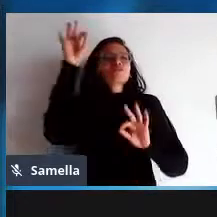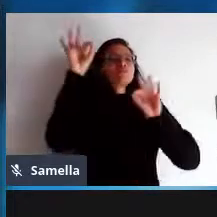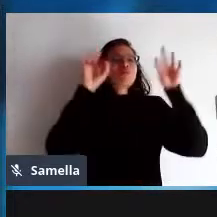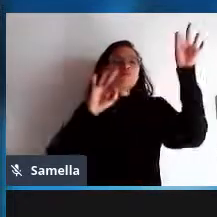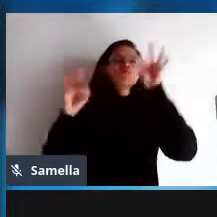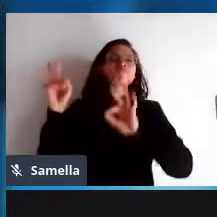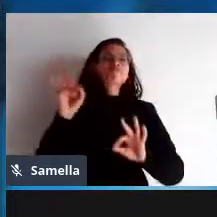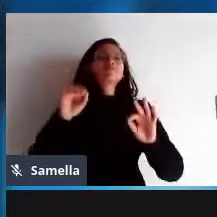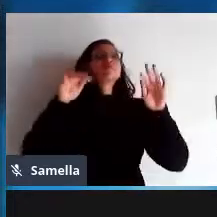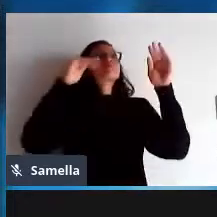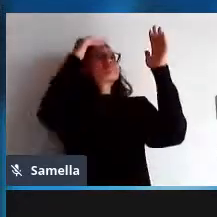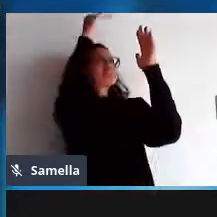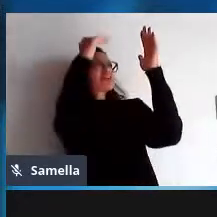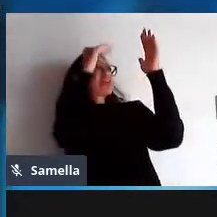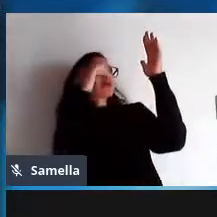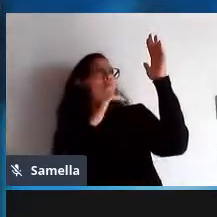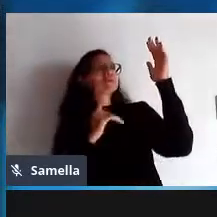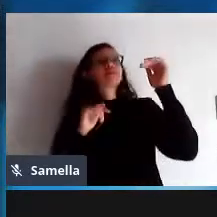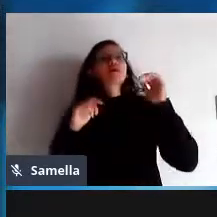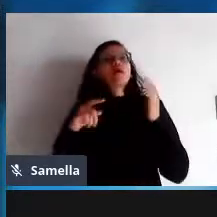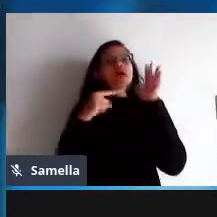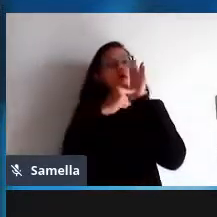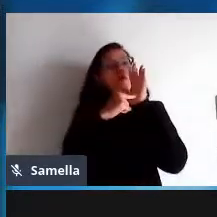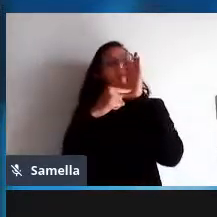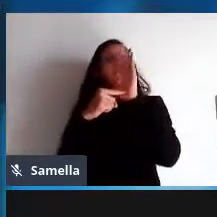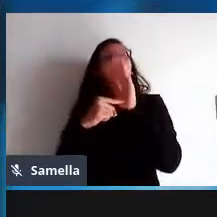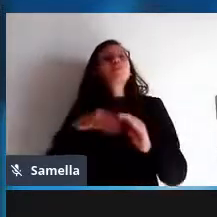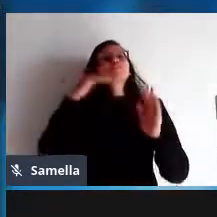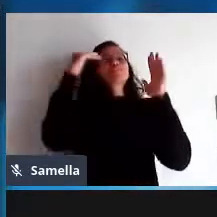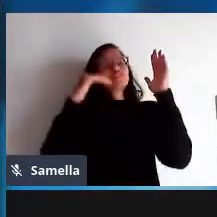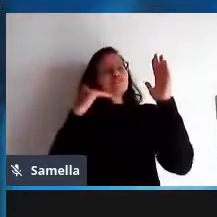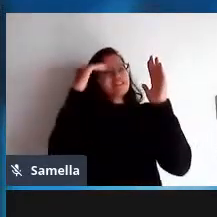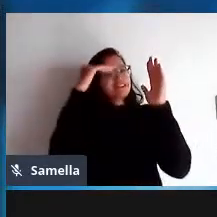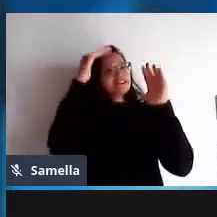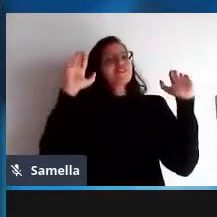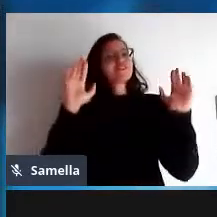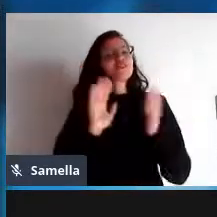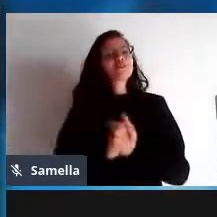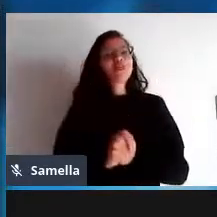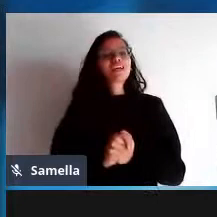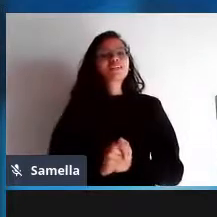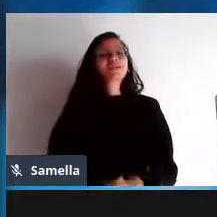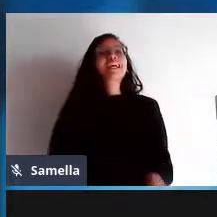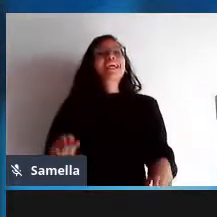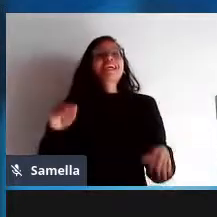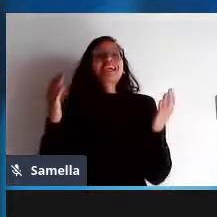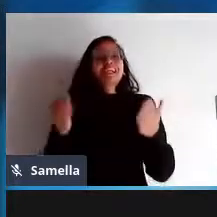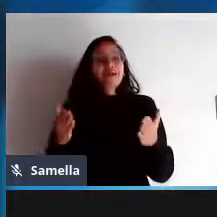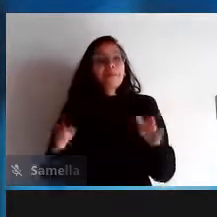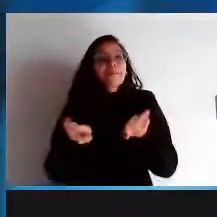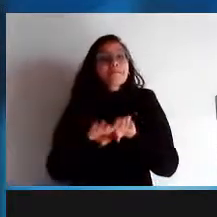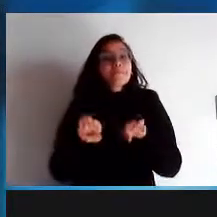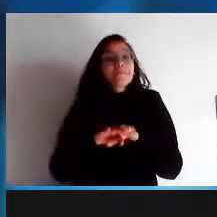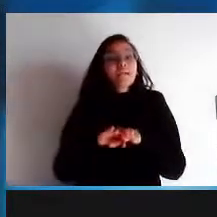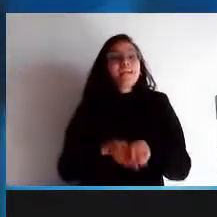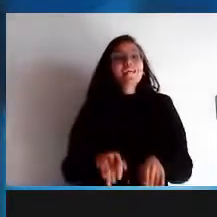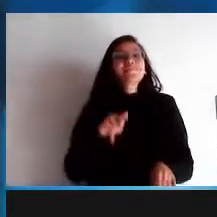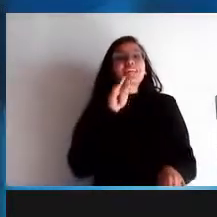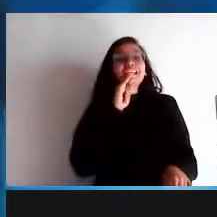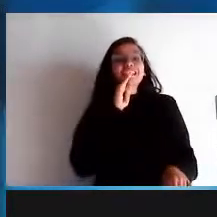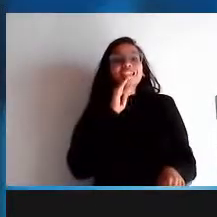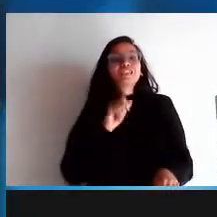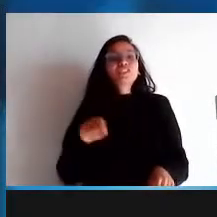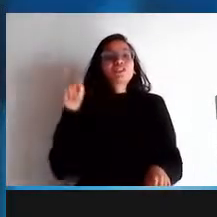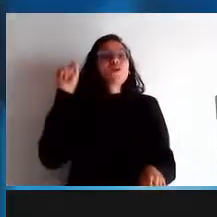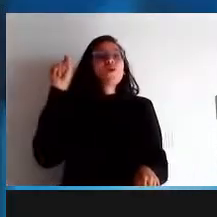modelo de desenvolvimento também existe uma ênfase na remuneração através do acréscimo de valor com o suporte